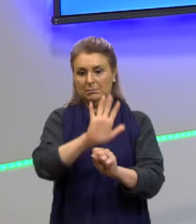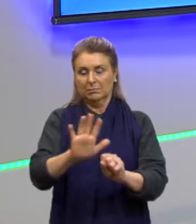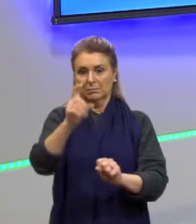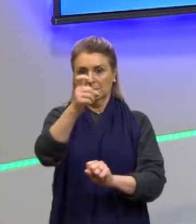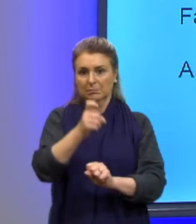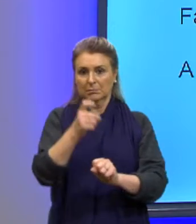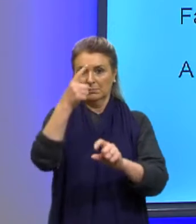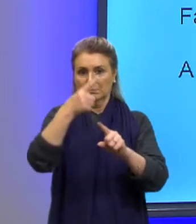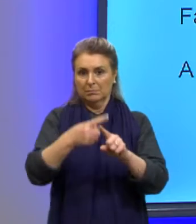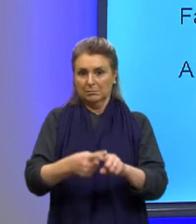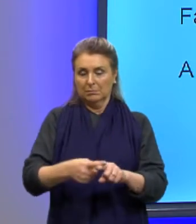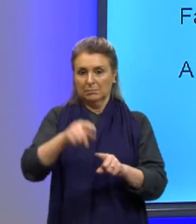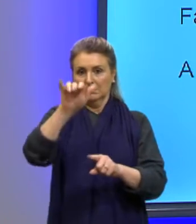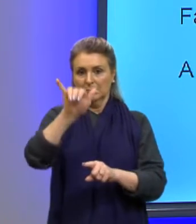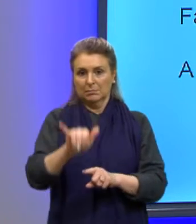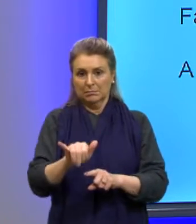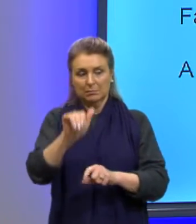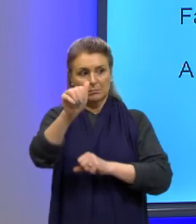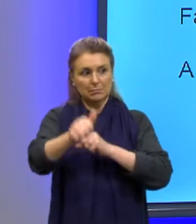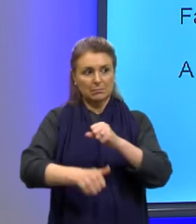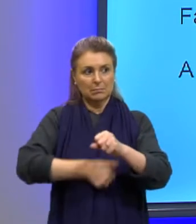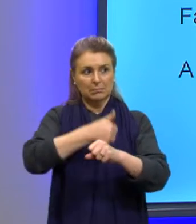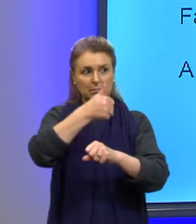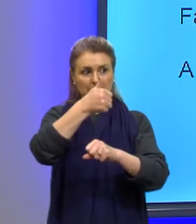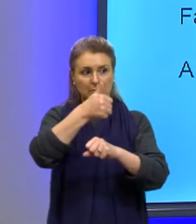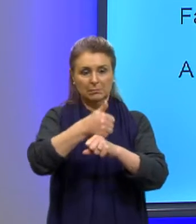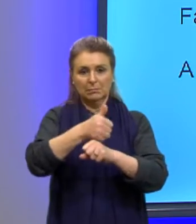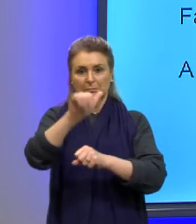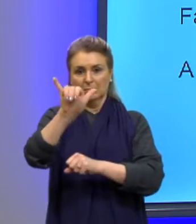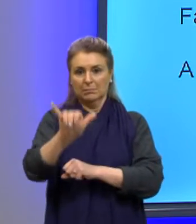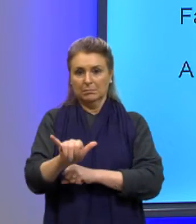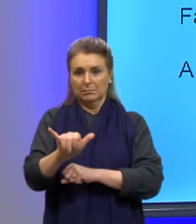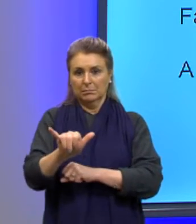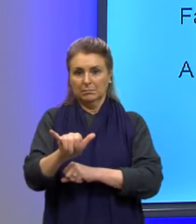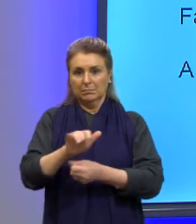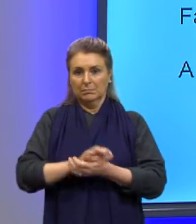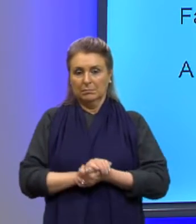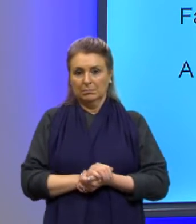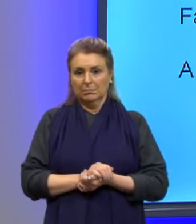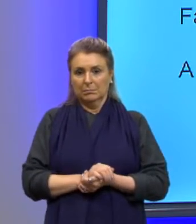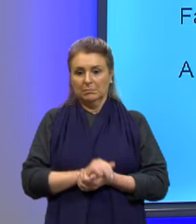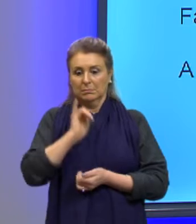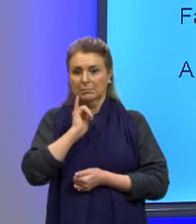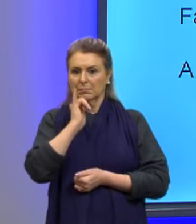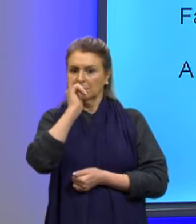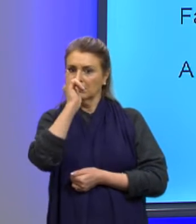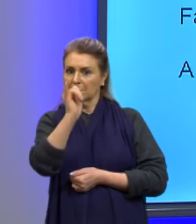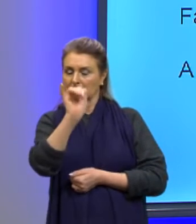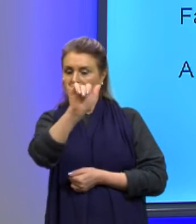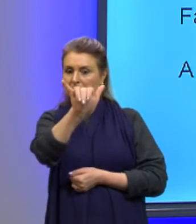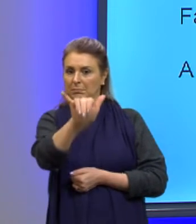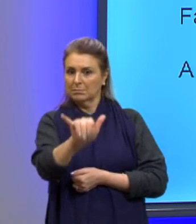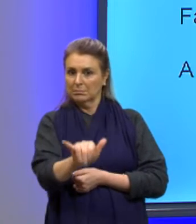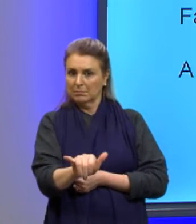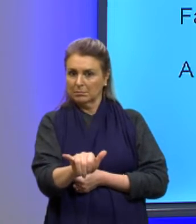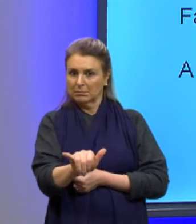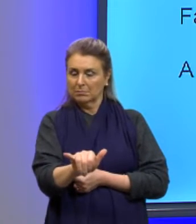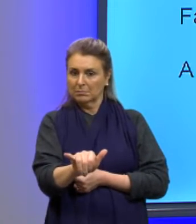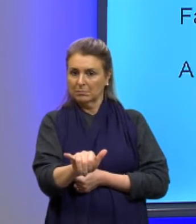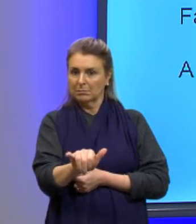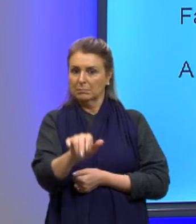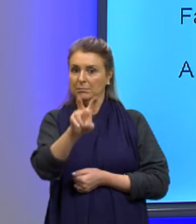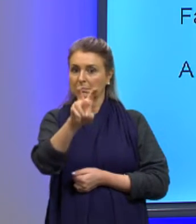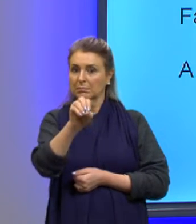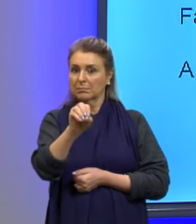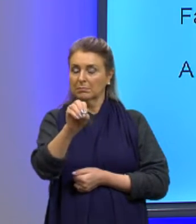fazer? Eu vou fazer uma substituição aqui desse Y. O eu vou dizer? Eu vou dizer que o Y é 50